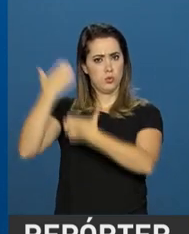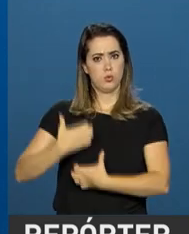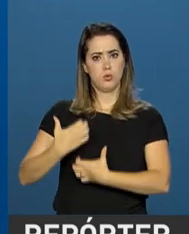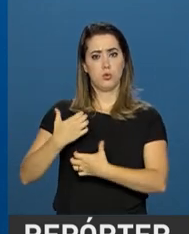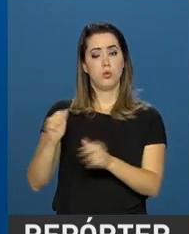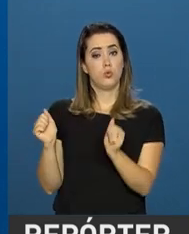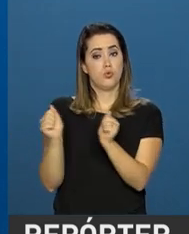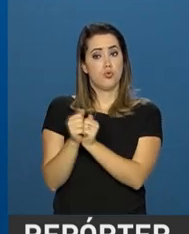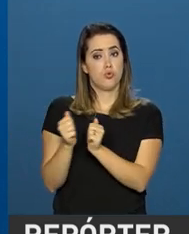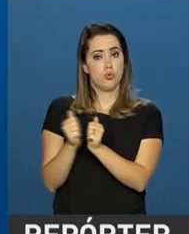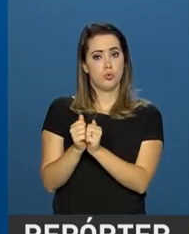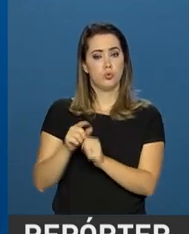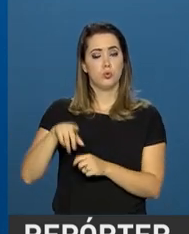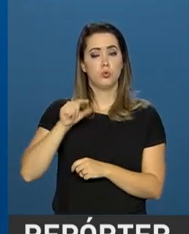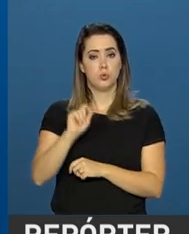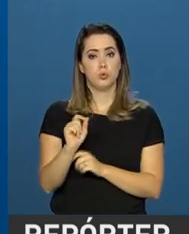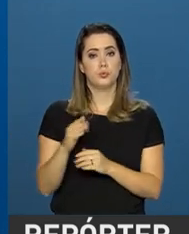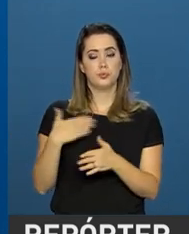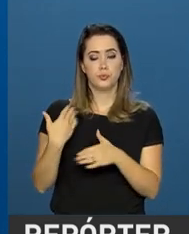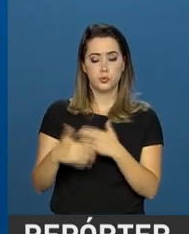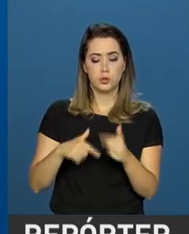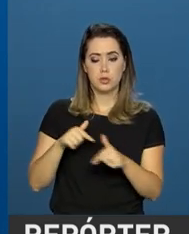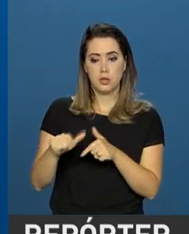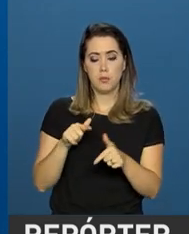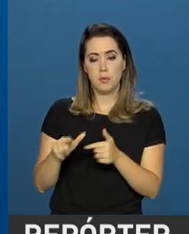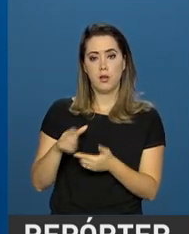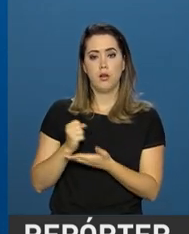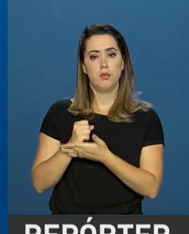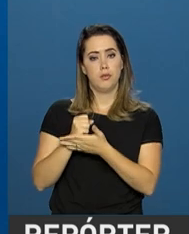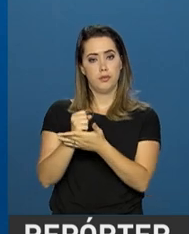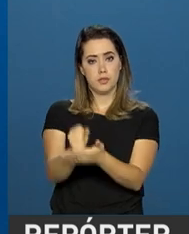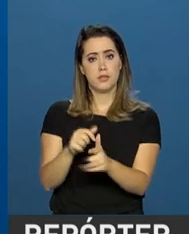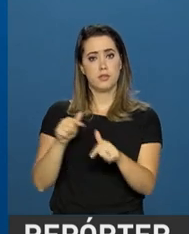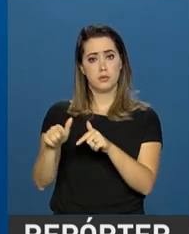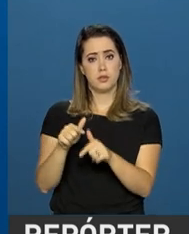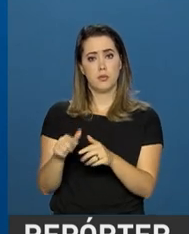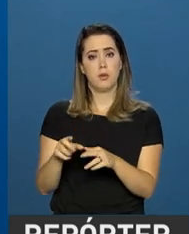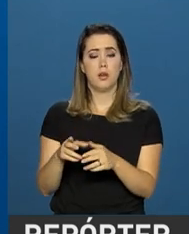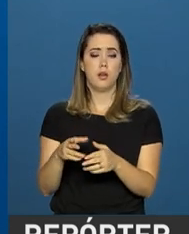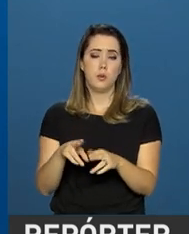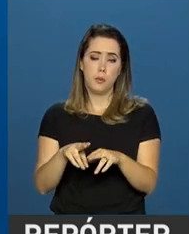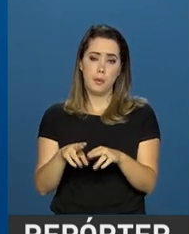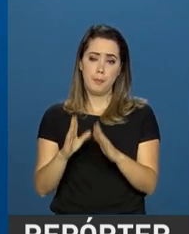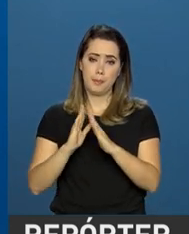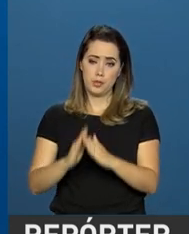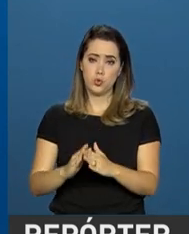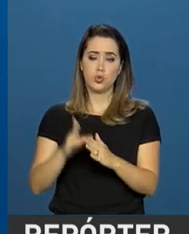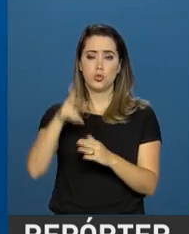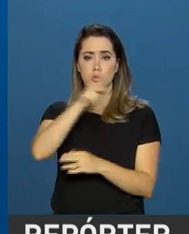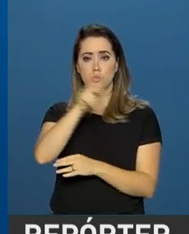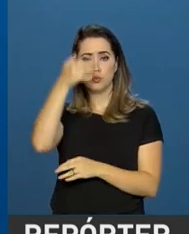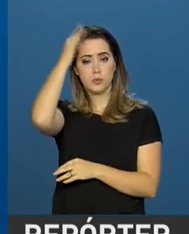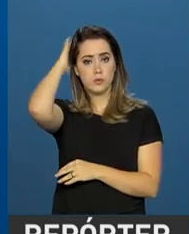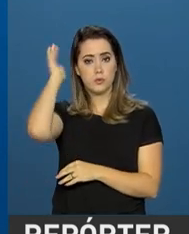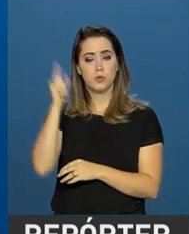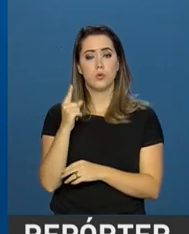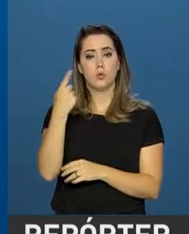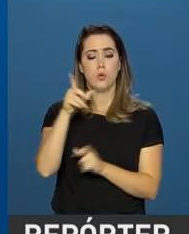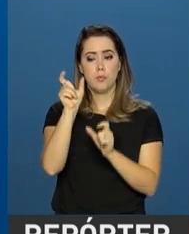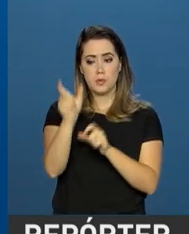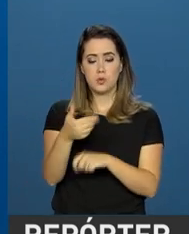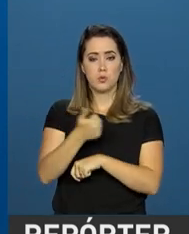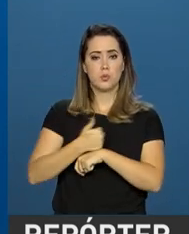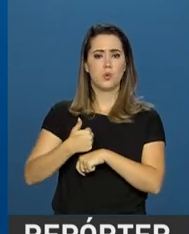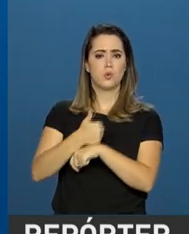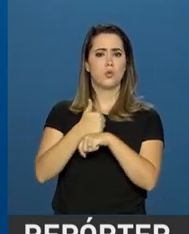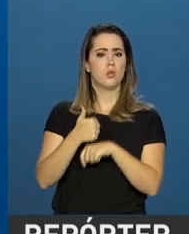à disposição dessa iniciativa do senhor presidente da República, sem sombra de dúvida, um oficial-general